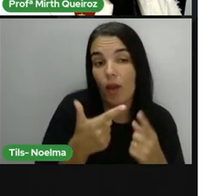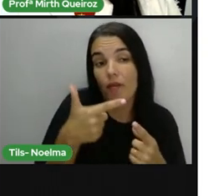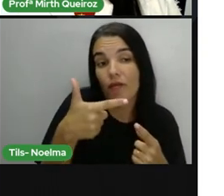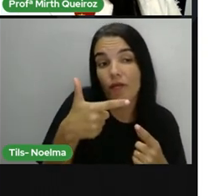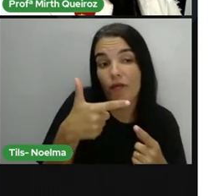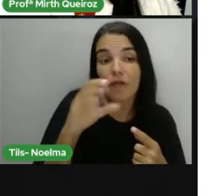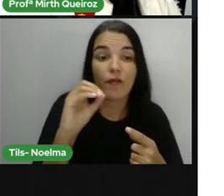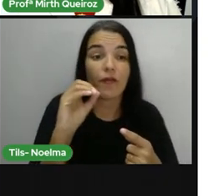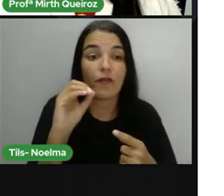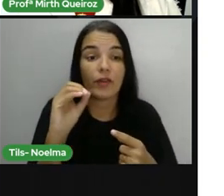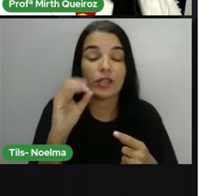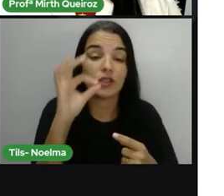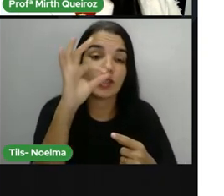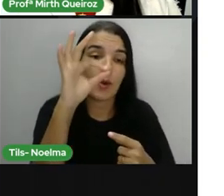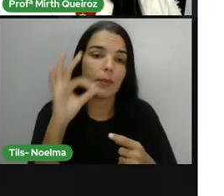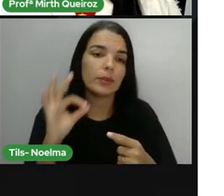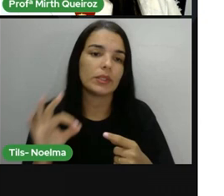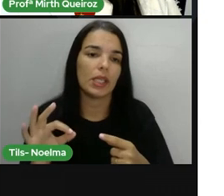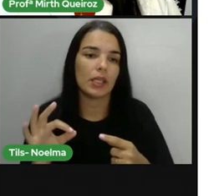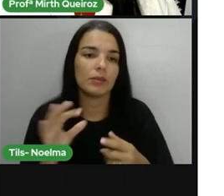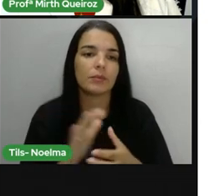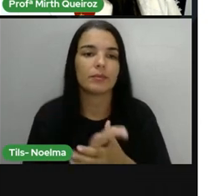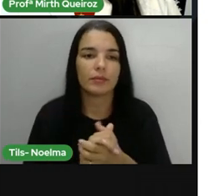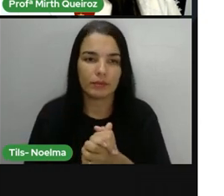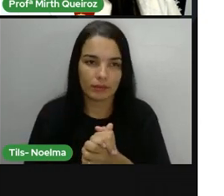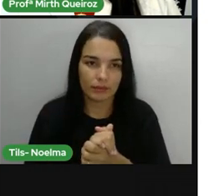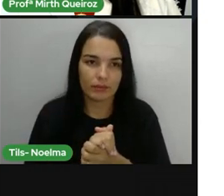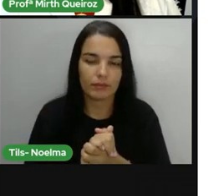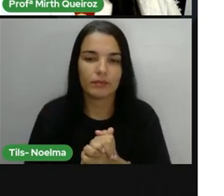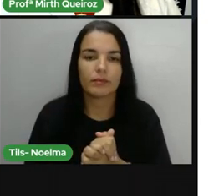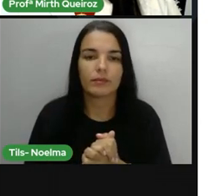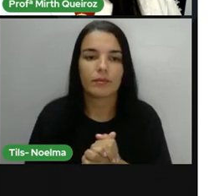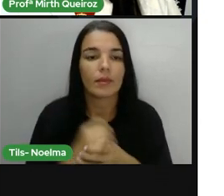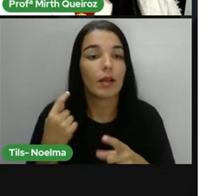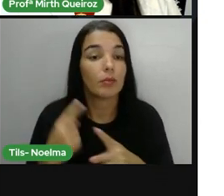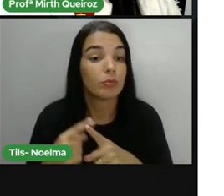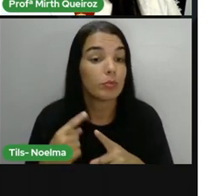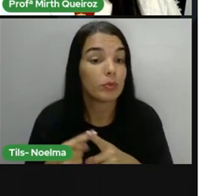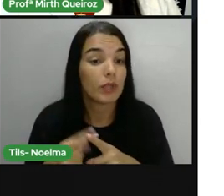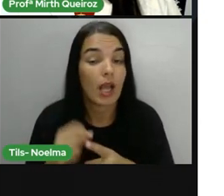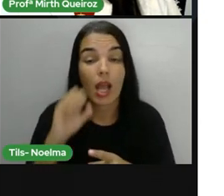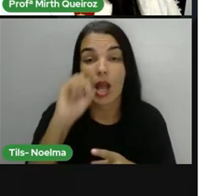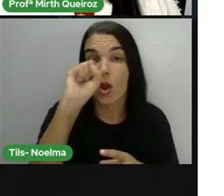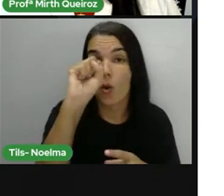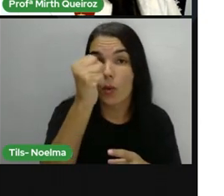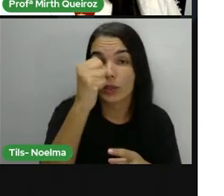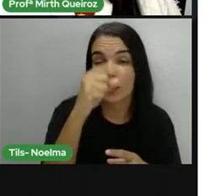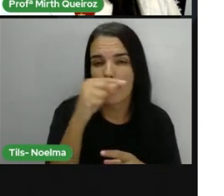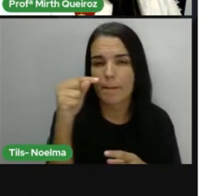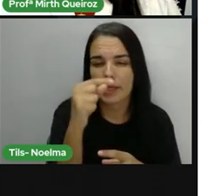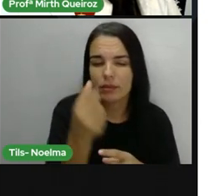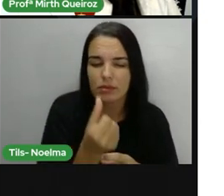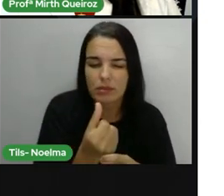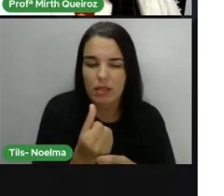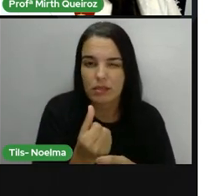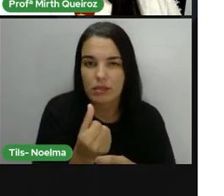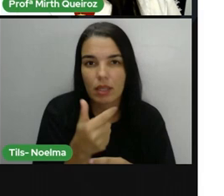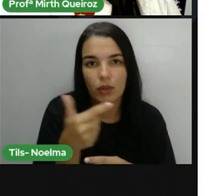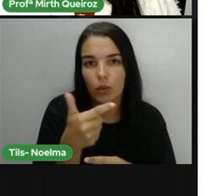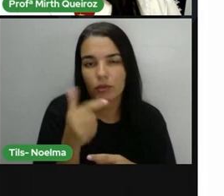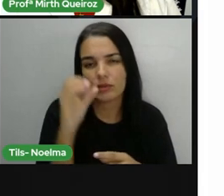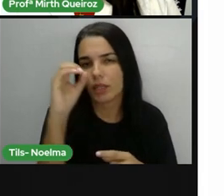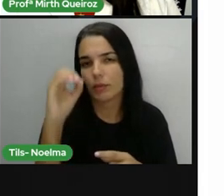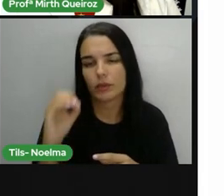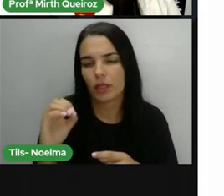Vai ser quanto? 20%, né? Por quê? 8 menos 6, 2. 0